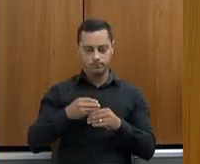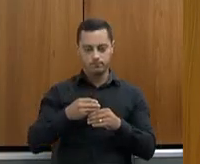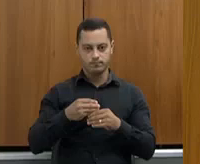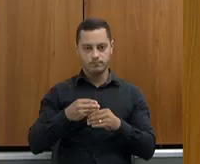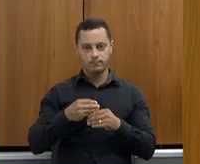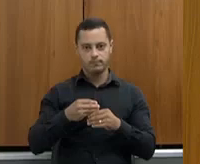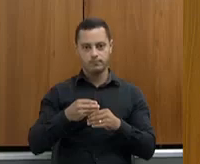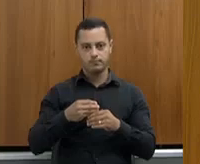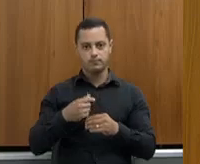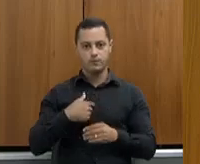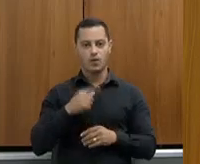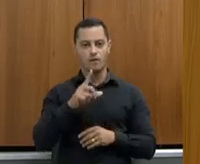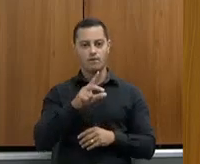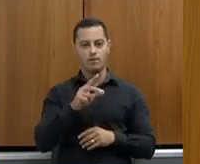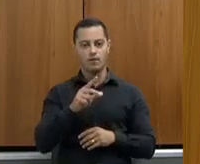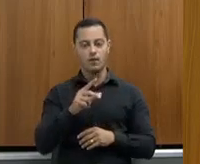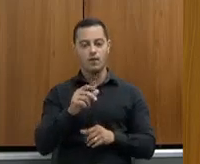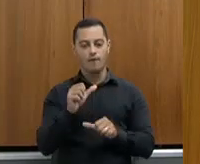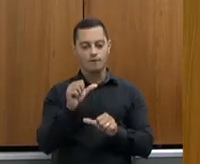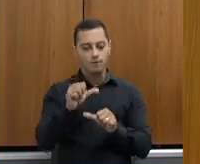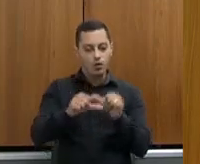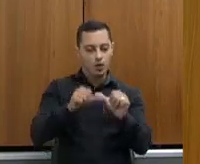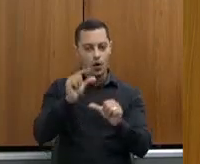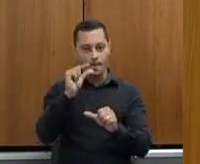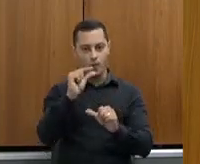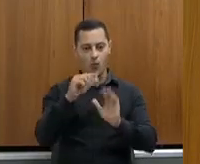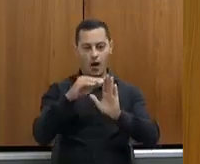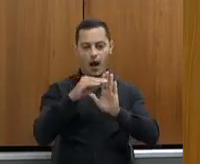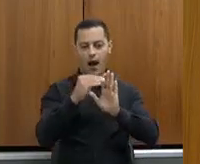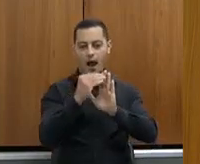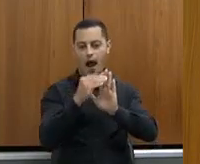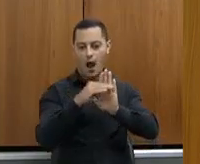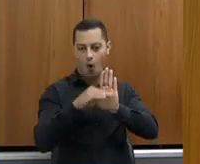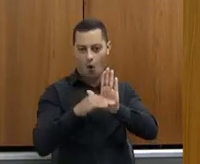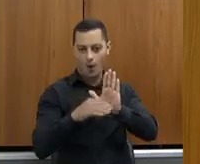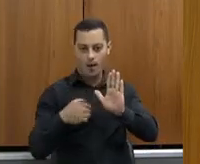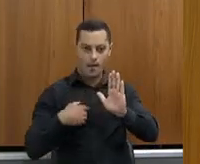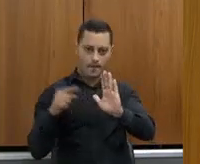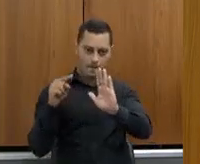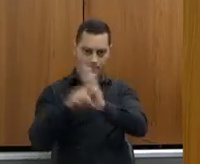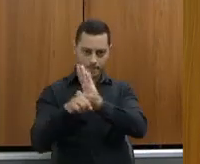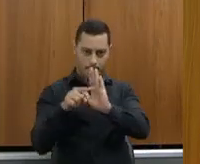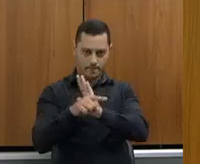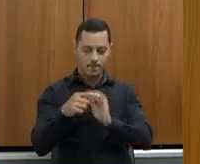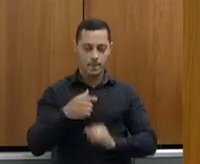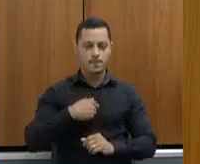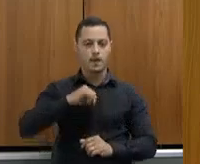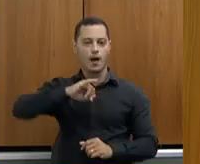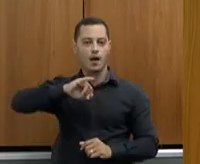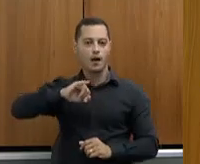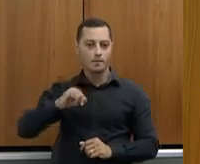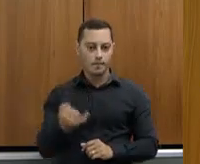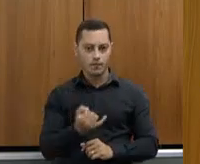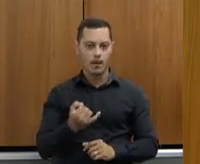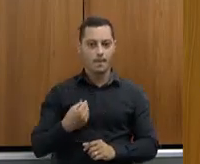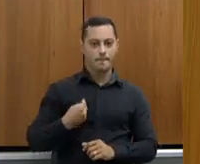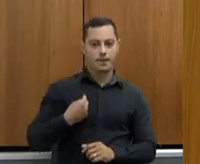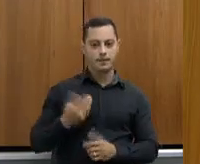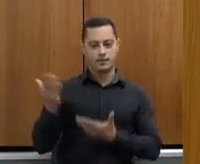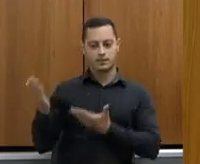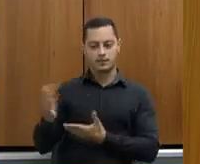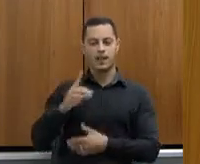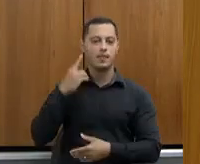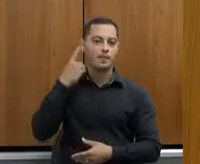alterar um pouco a ordem aqui das minhas perguntas, aproveitando a presença da deputada Beatriz